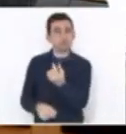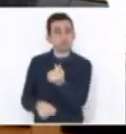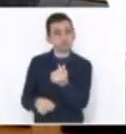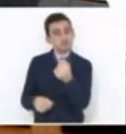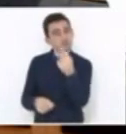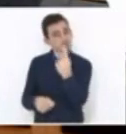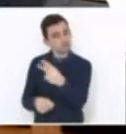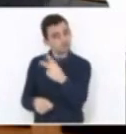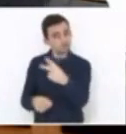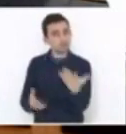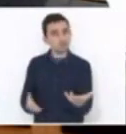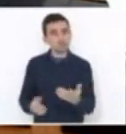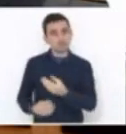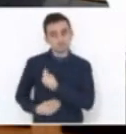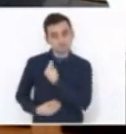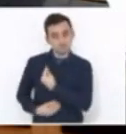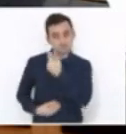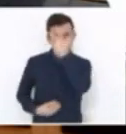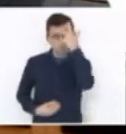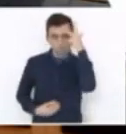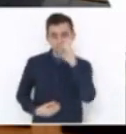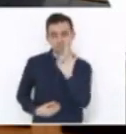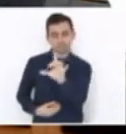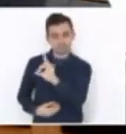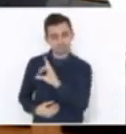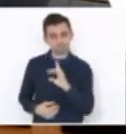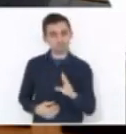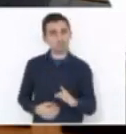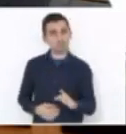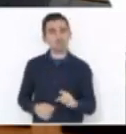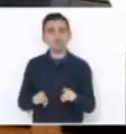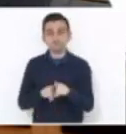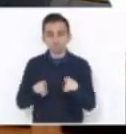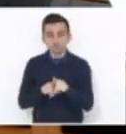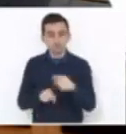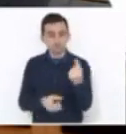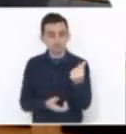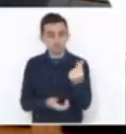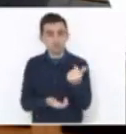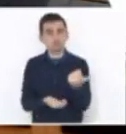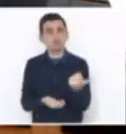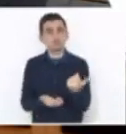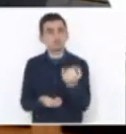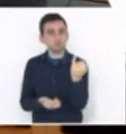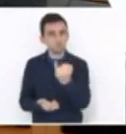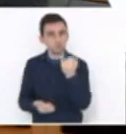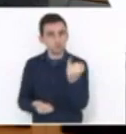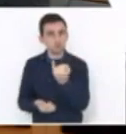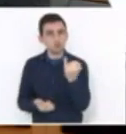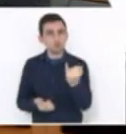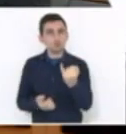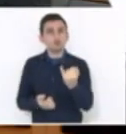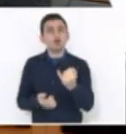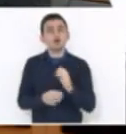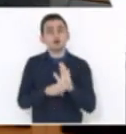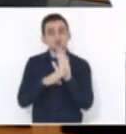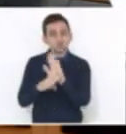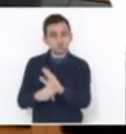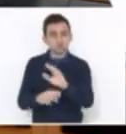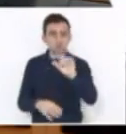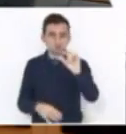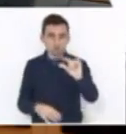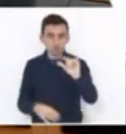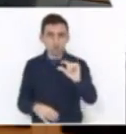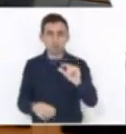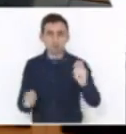vive em Santa Catarina. E importante todo esse recurso, porque ele vai ajudar, pelo menos um pouquinho, a manter